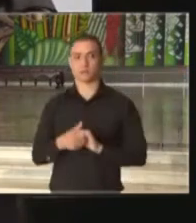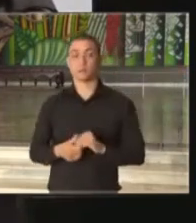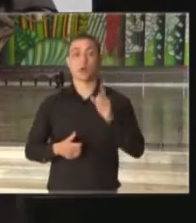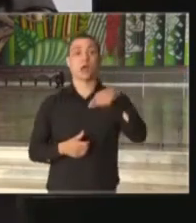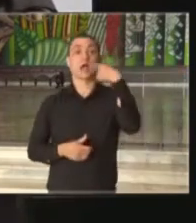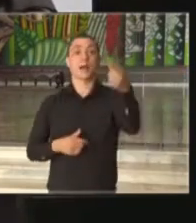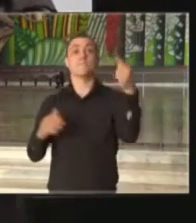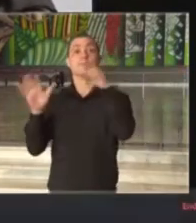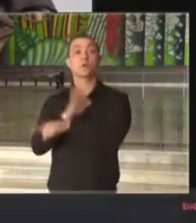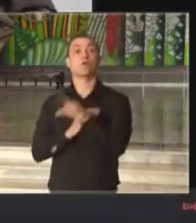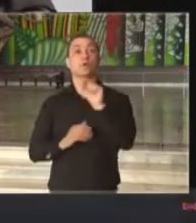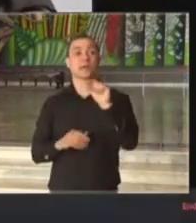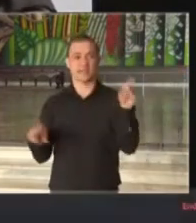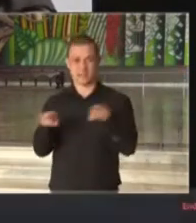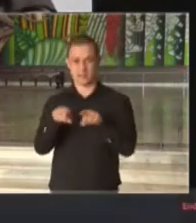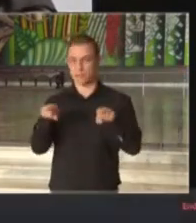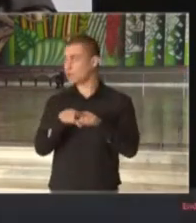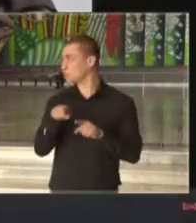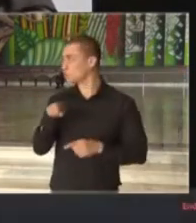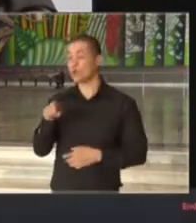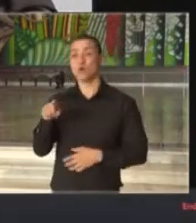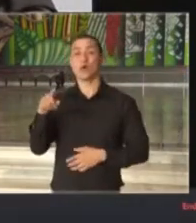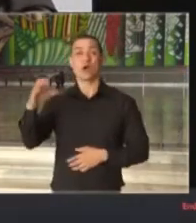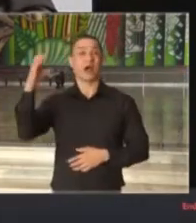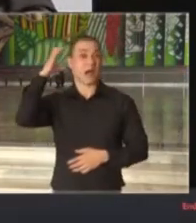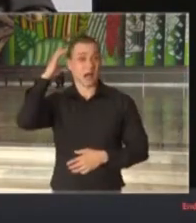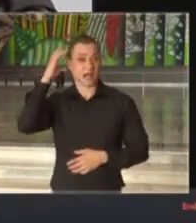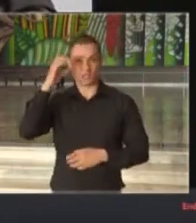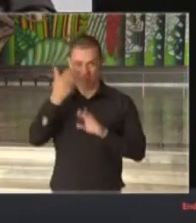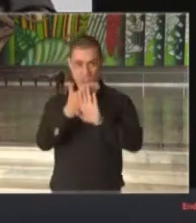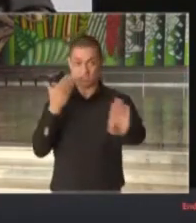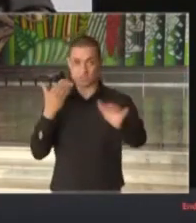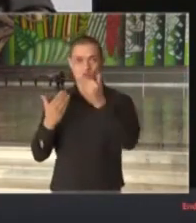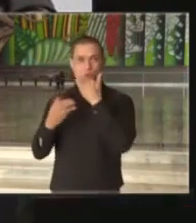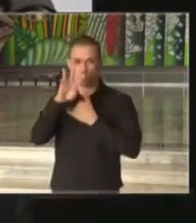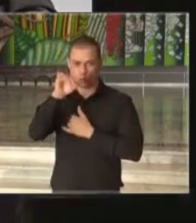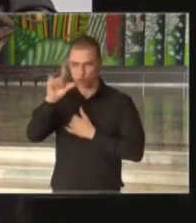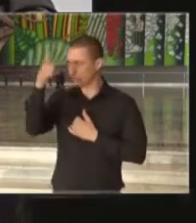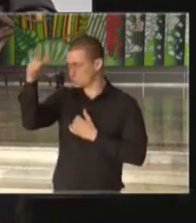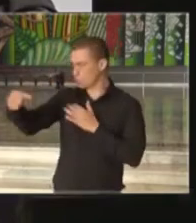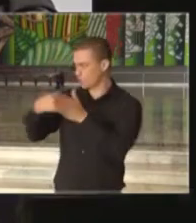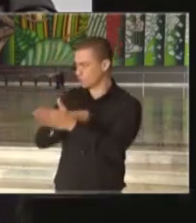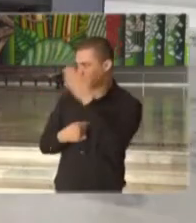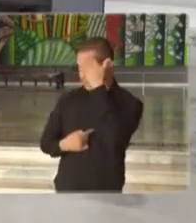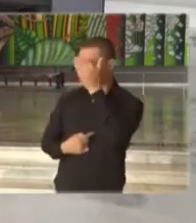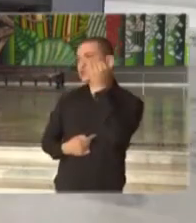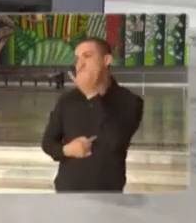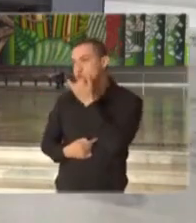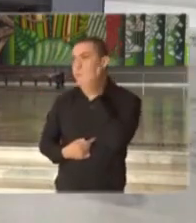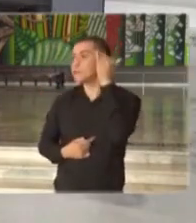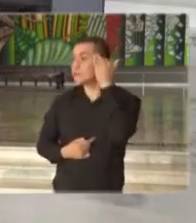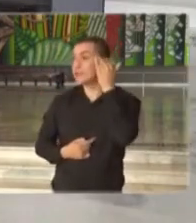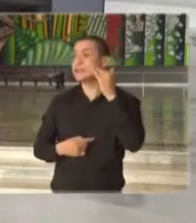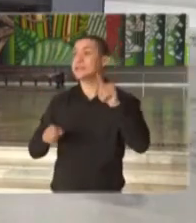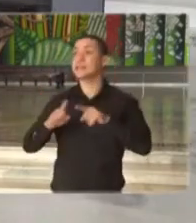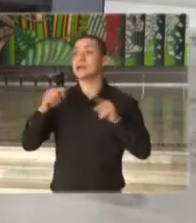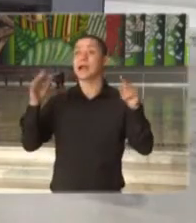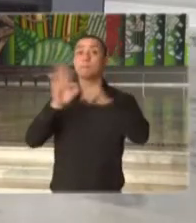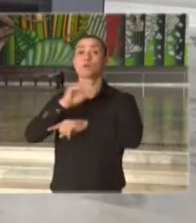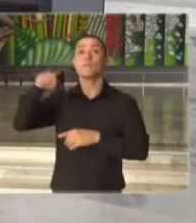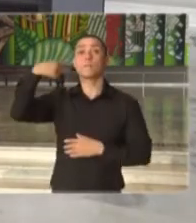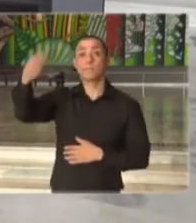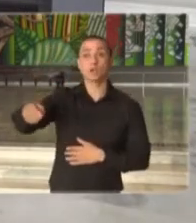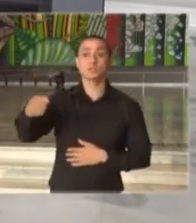próxima pergunta, que é também à distância. Will, mais uma vez obrigado, peço a sua compreensão. E a próxima pergunta